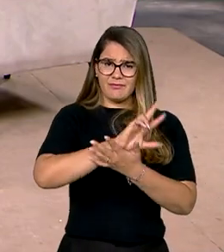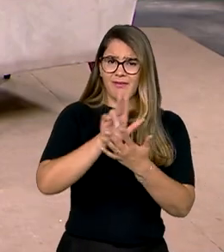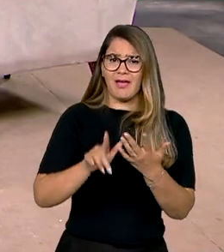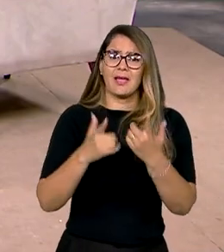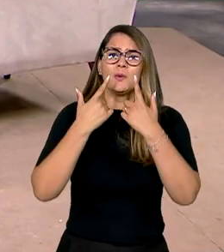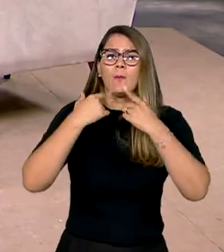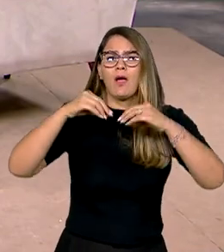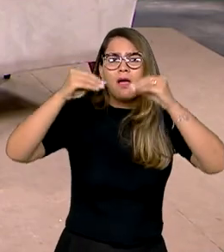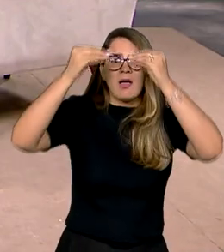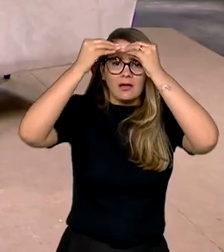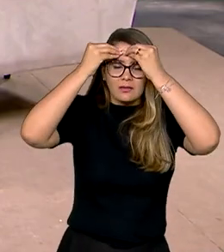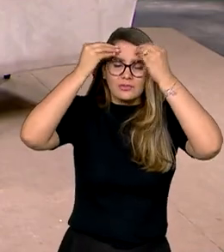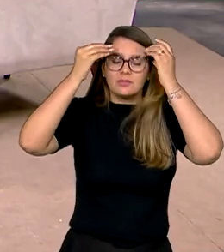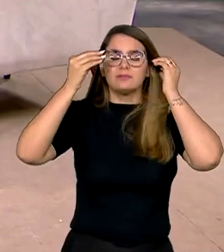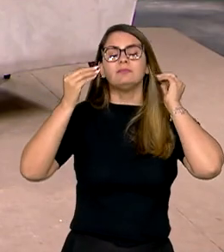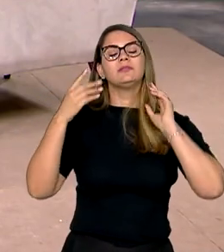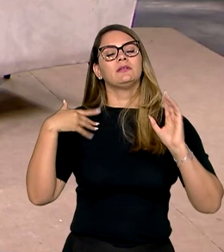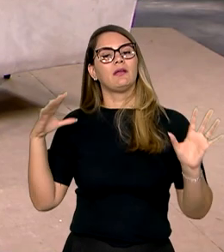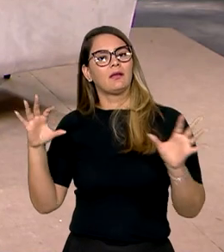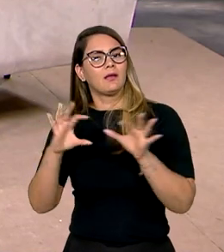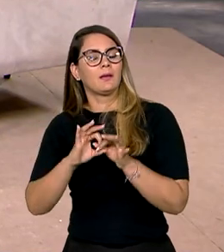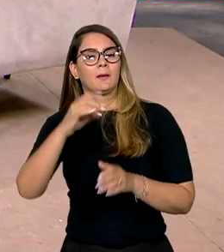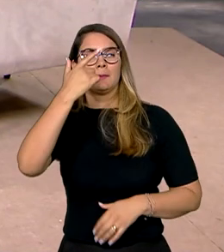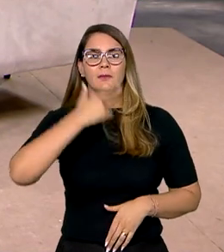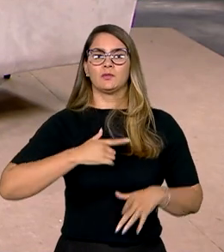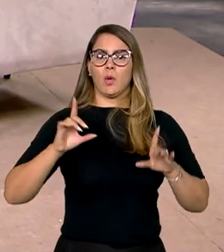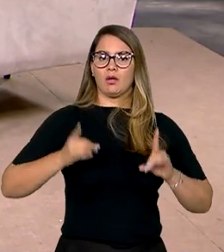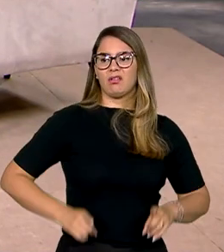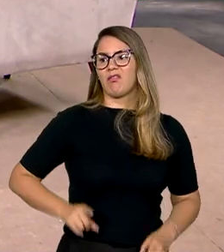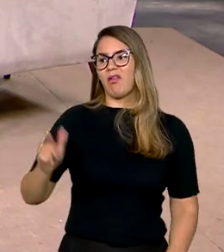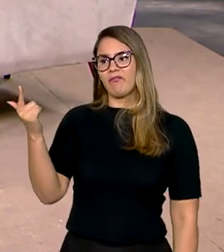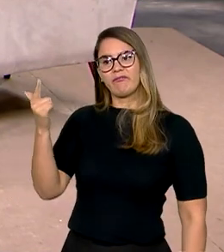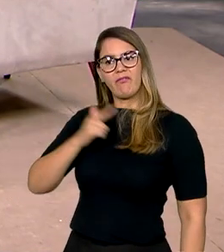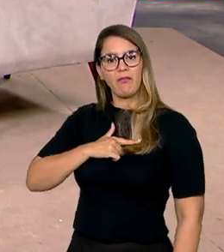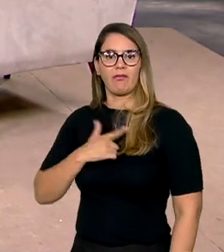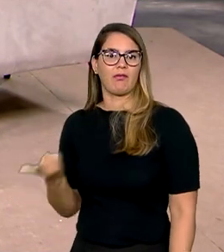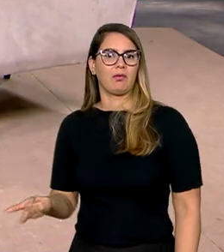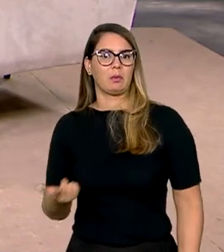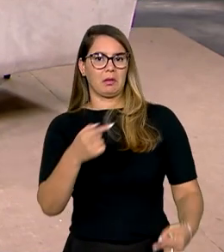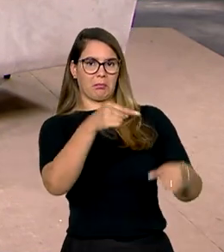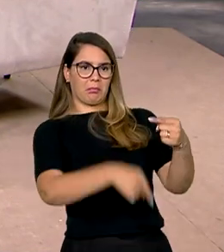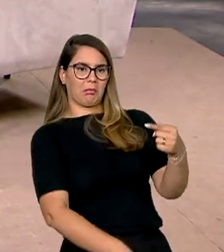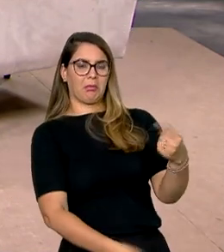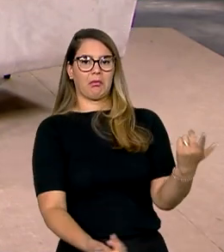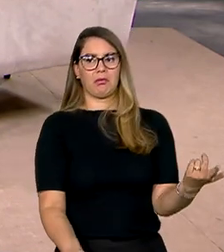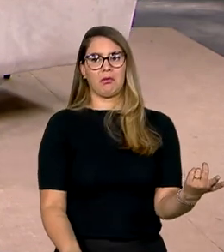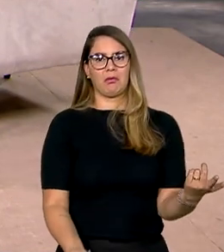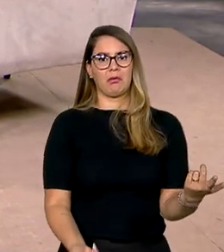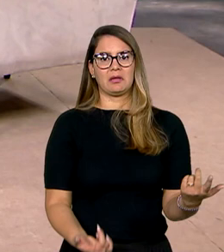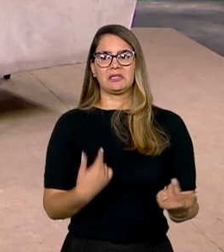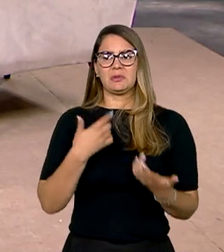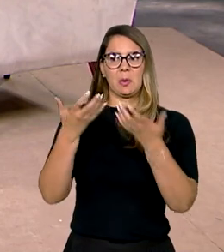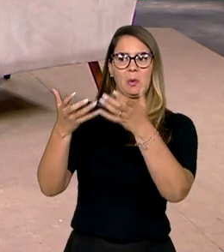linguagem que remete às pessoas com deficiência ao feio, ao desajustado, ao que é